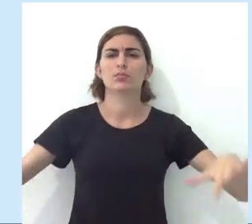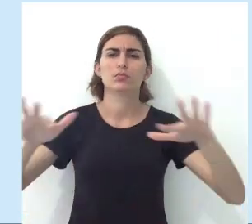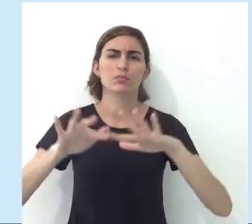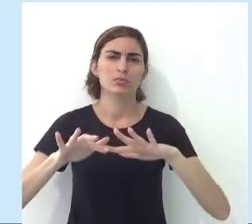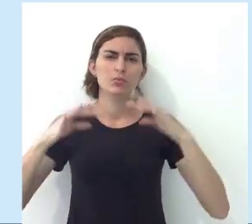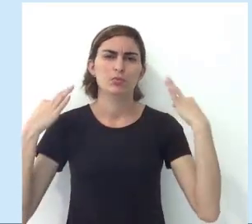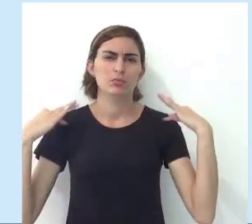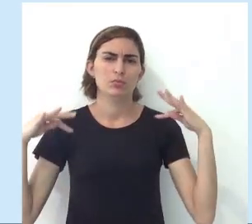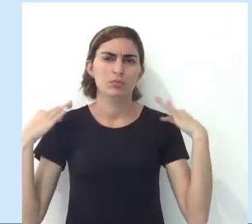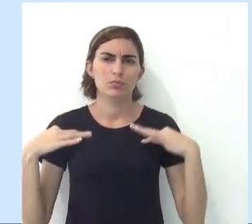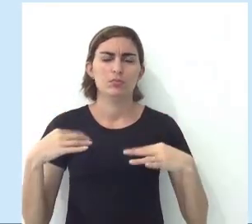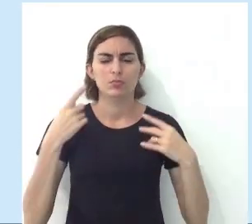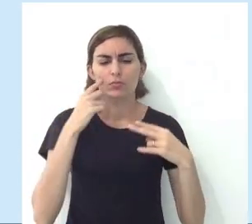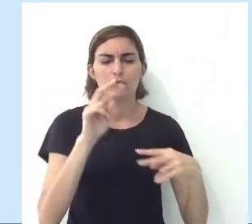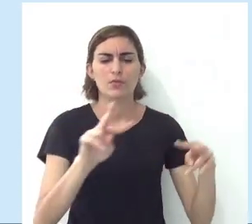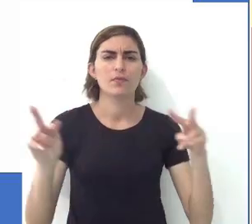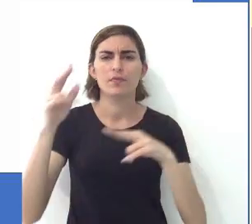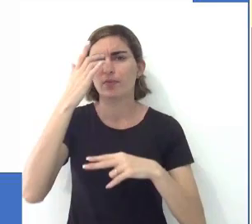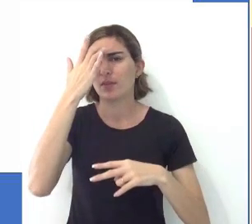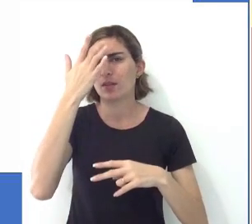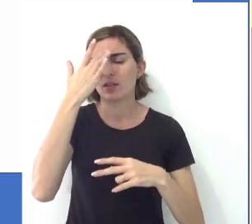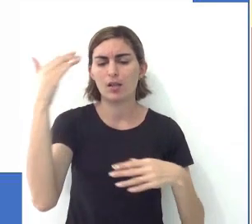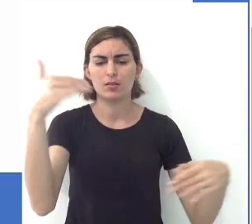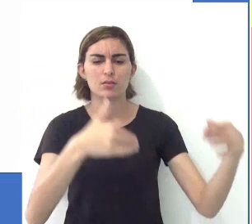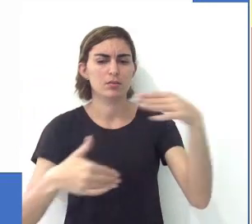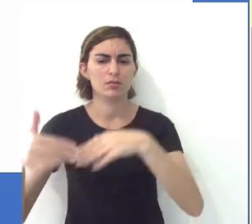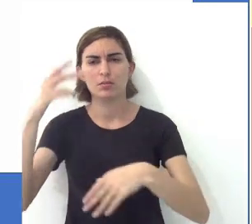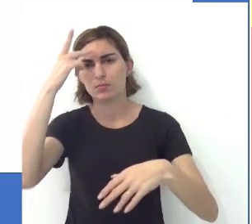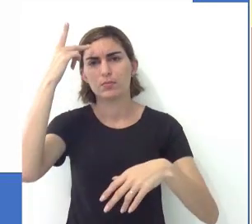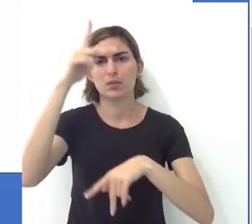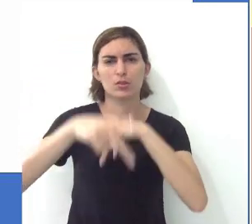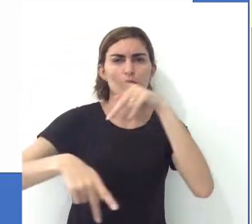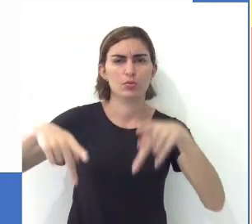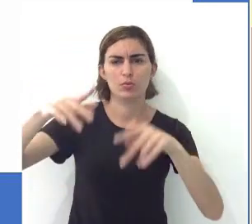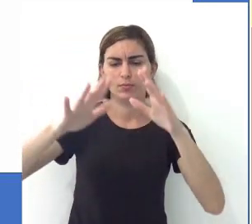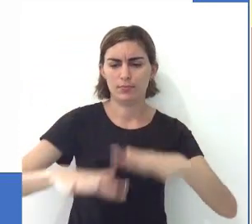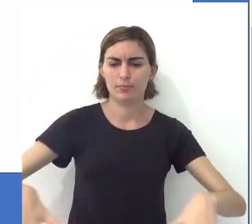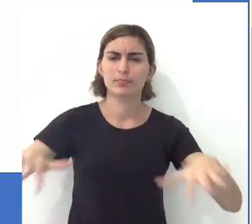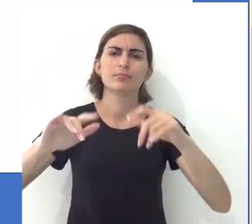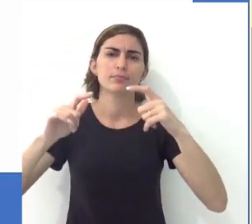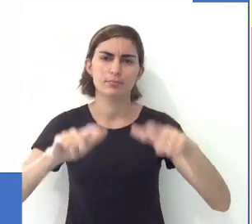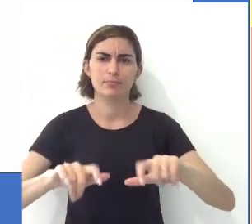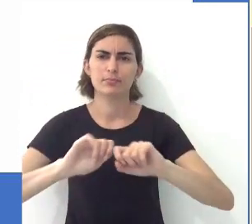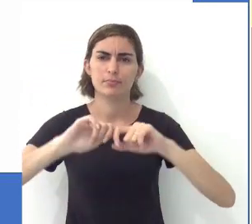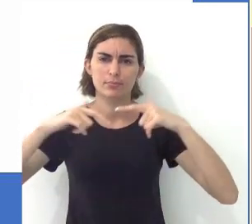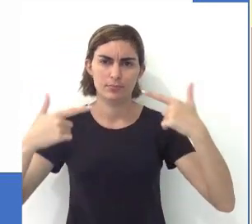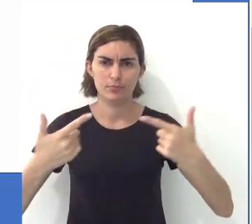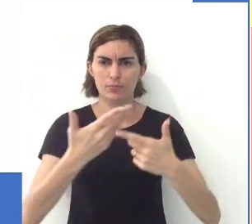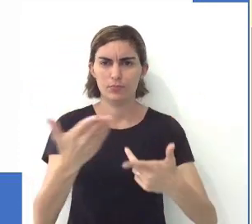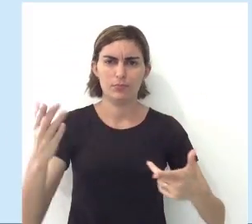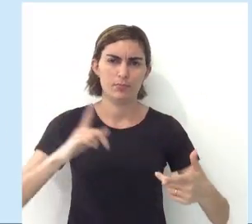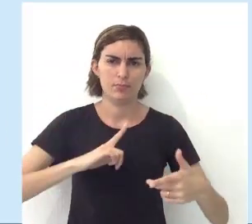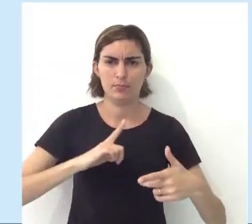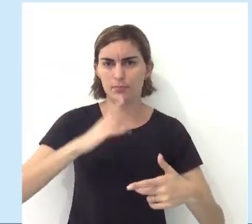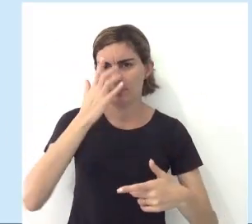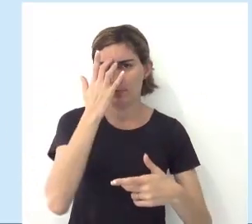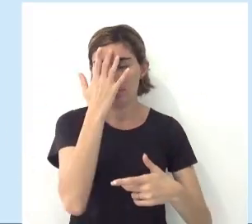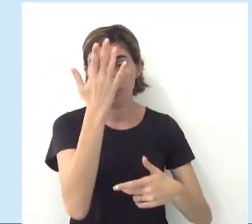investimento no espaço para o turismo, tá? Busca facilitar o acesso das pessoas aos ambientes, né? Claro, porque se